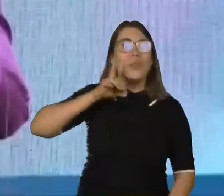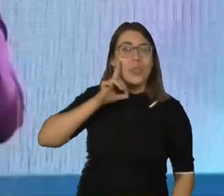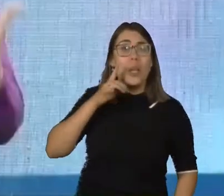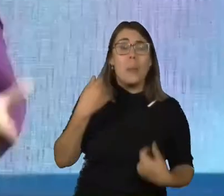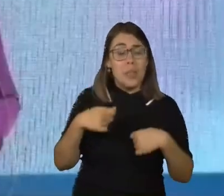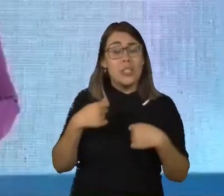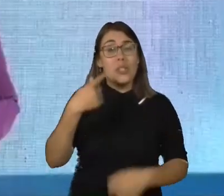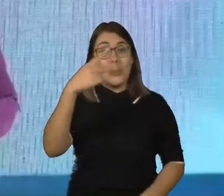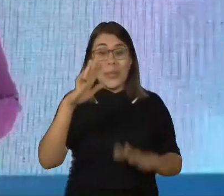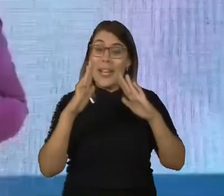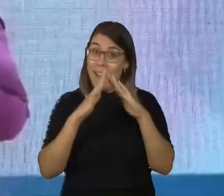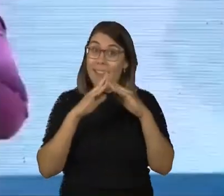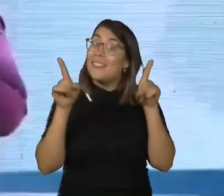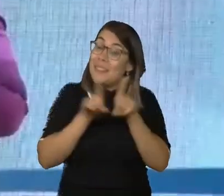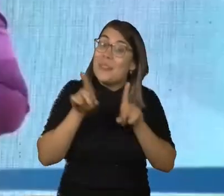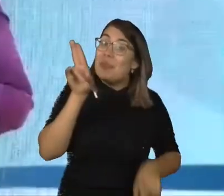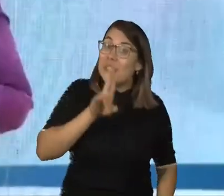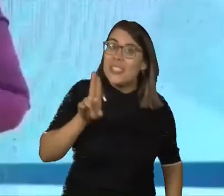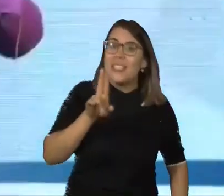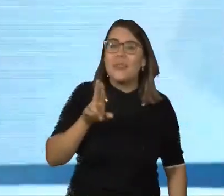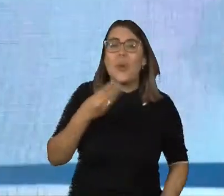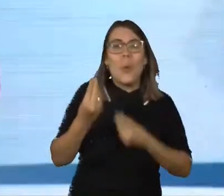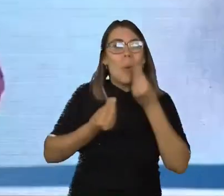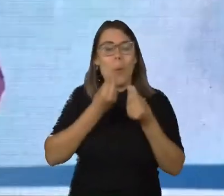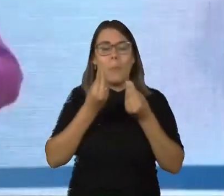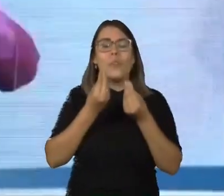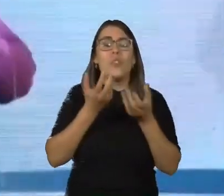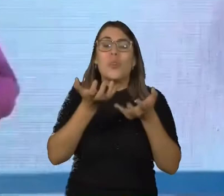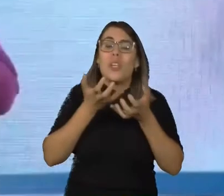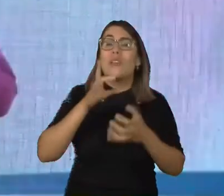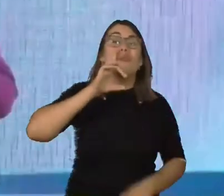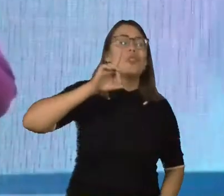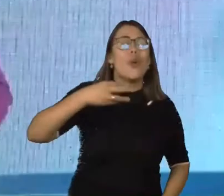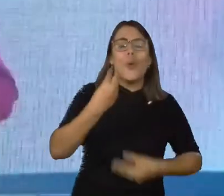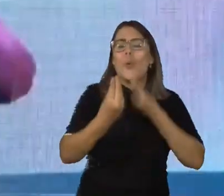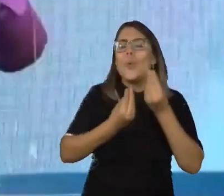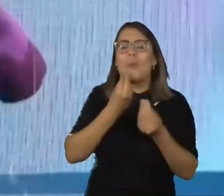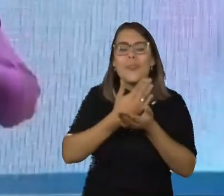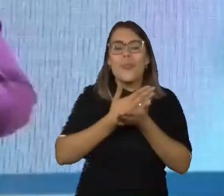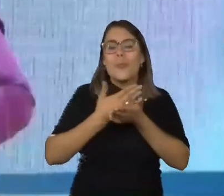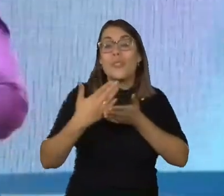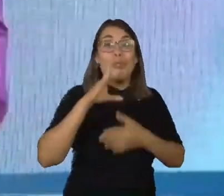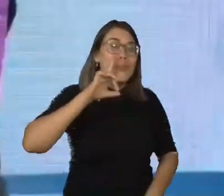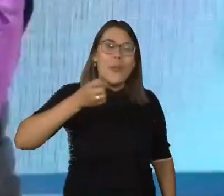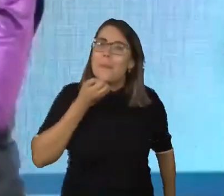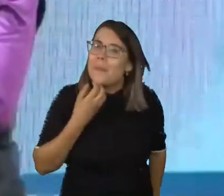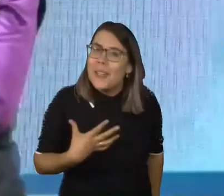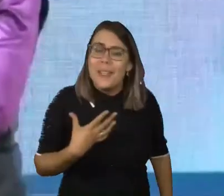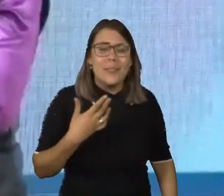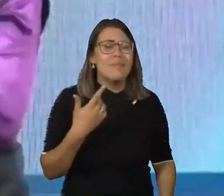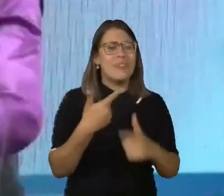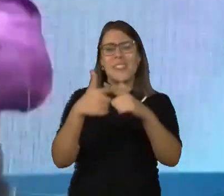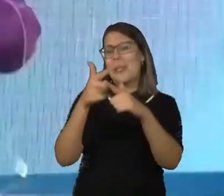pode fazer isso na sua casa. Toda intenção do dia tem um objetivo. É começar o nosso dia bem. Não importa se acontecer alguma